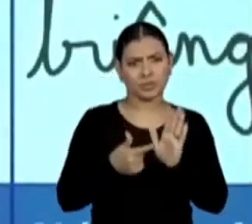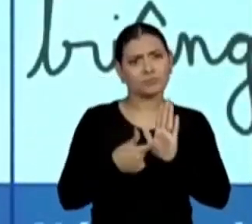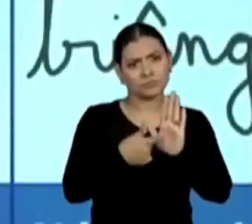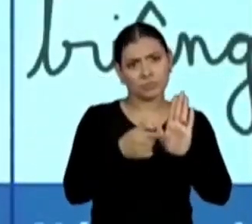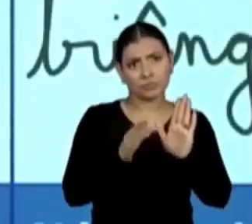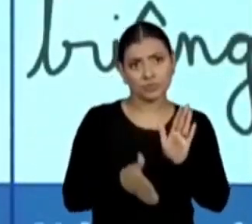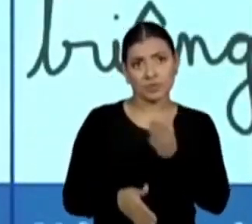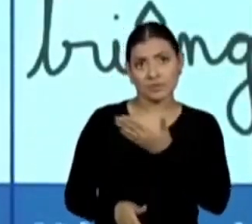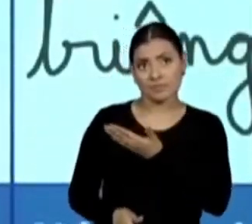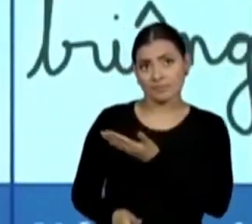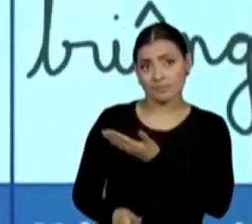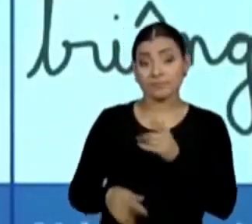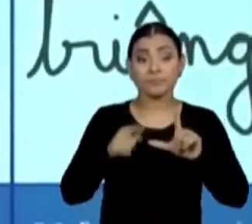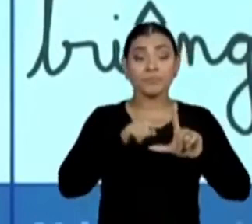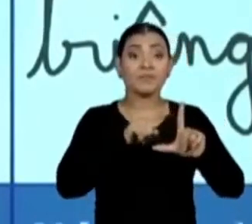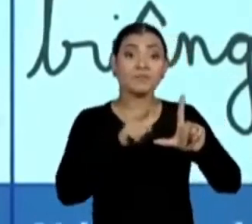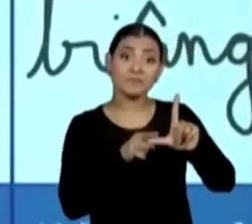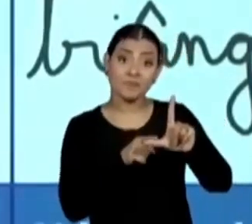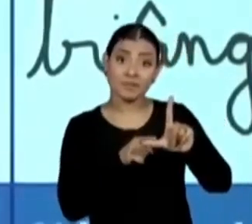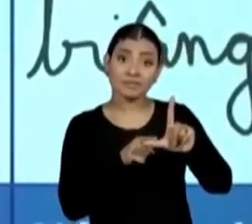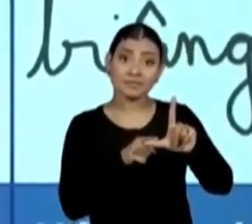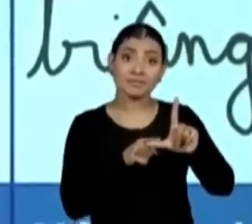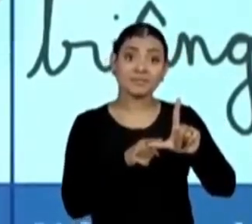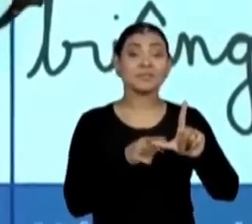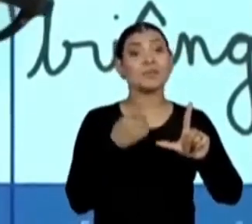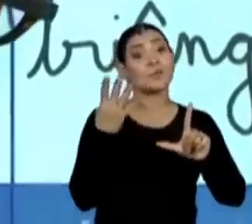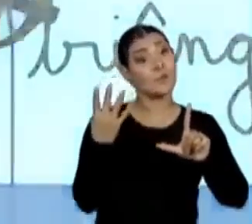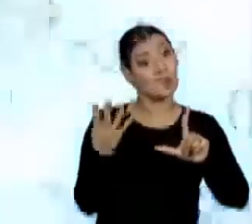um, dois, três, quatro,